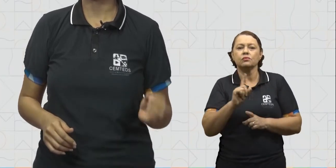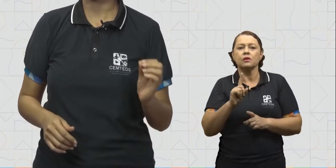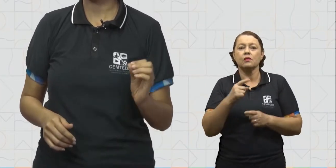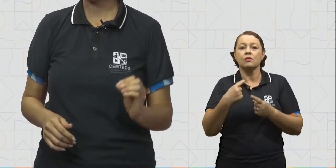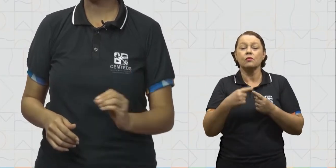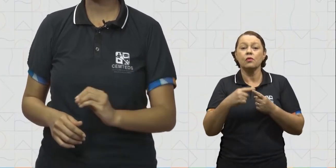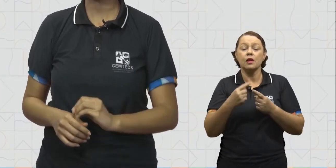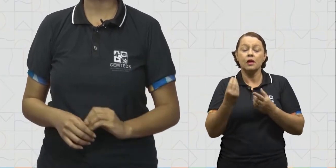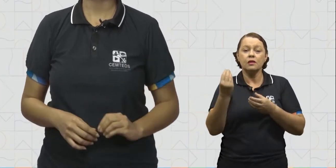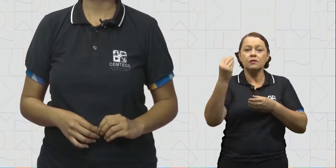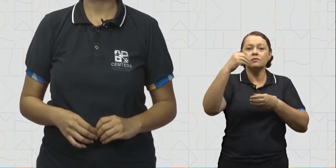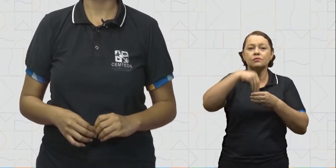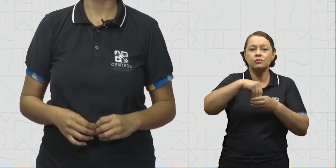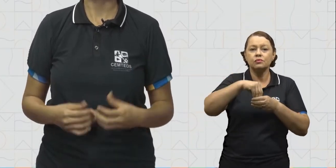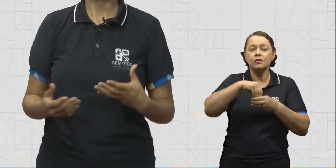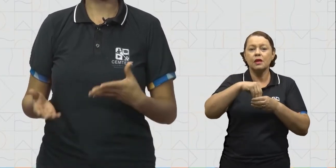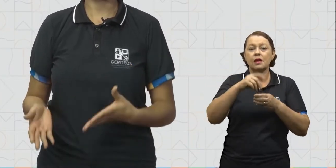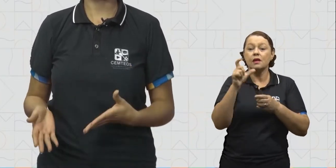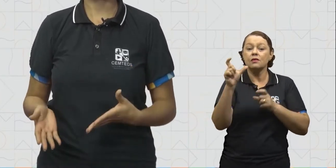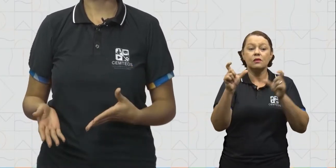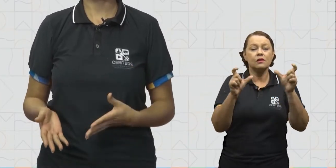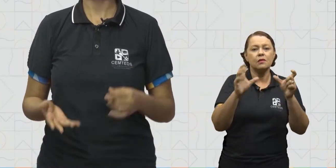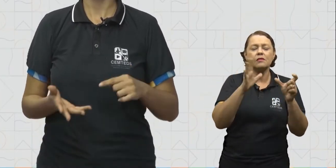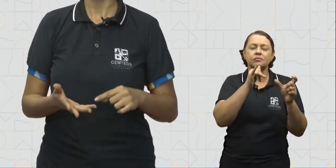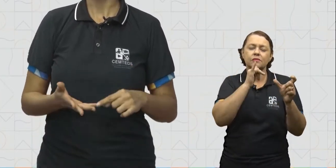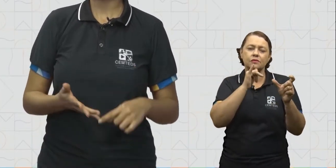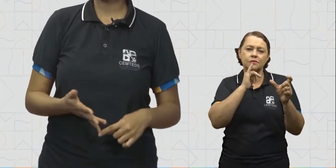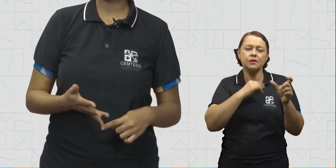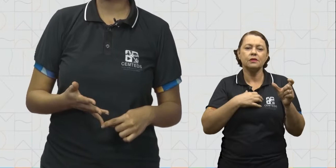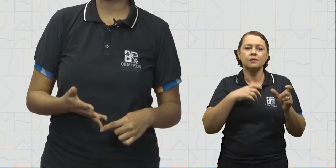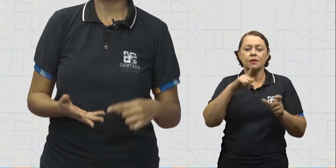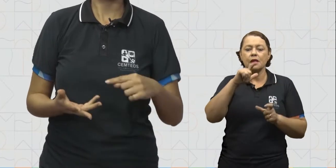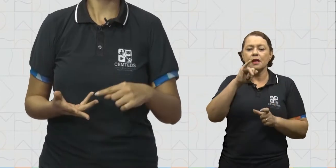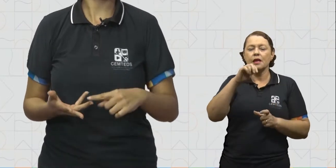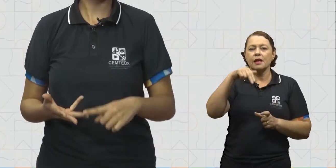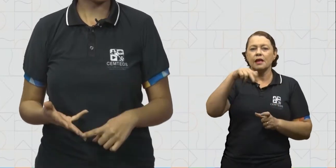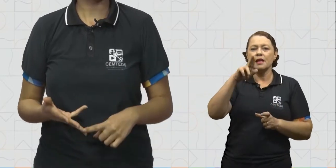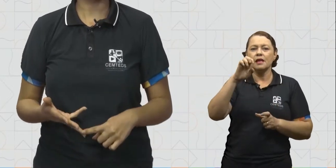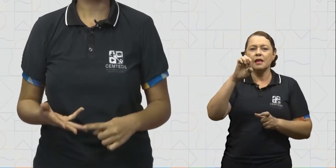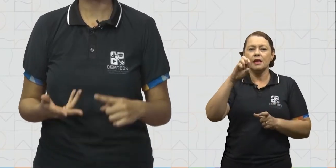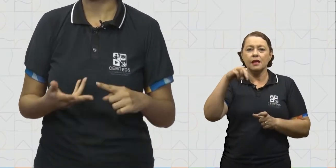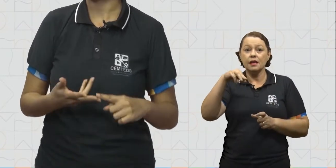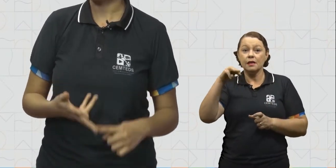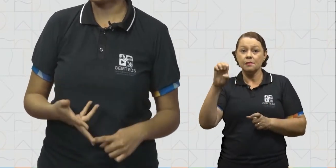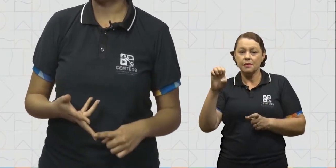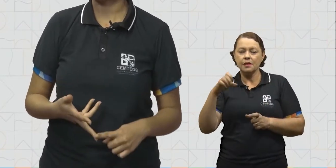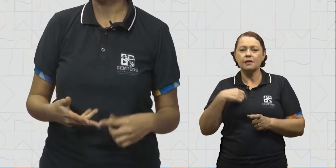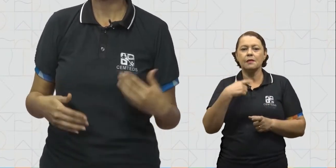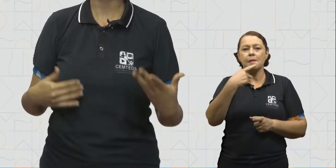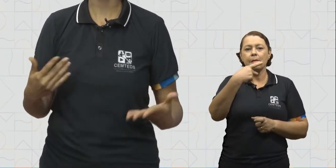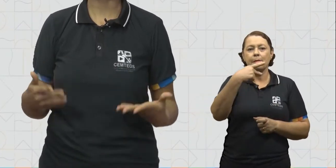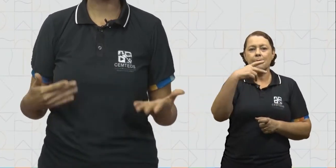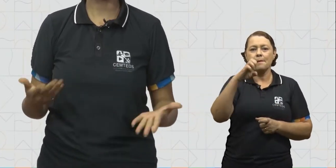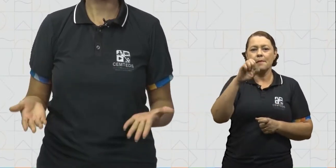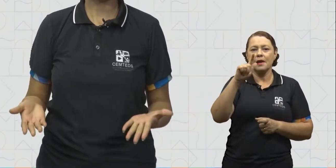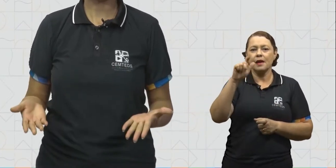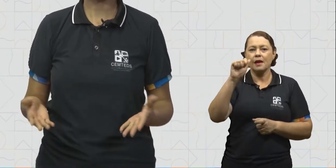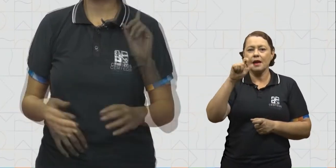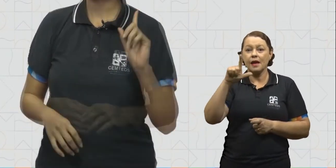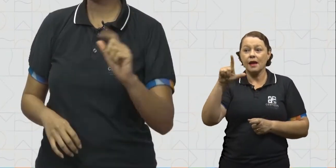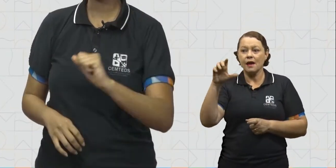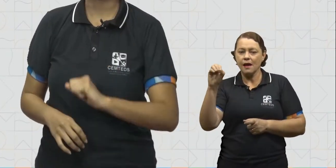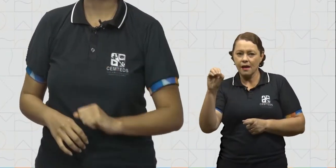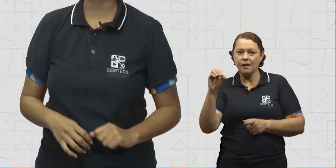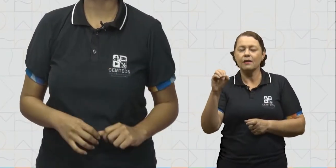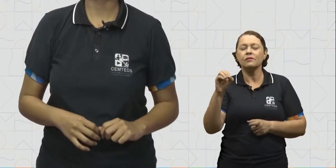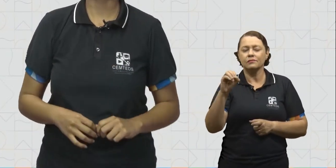presentes no final de algumas palavras, como, por exemplo, Ligue-me, pegá-lo, pegá-la, ensine-nos.